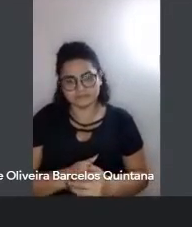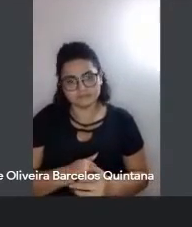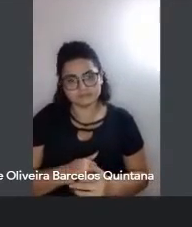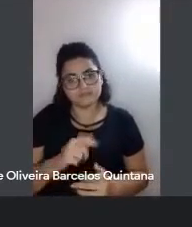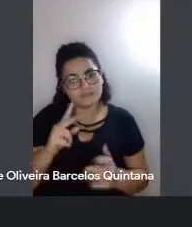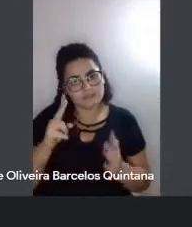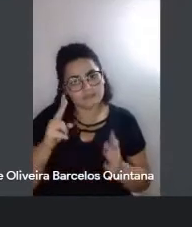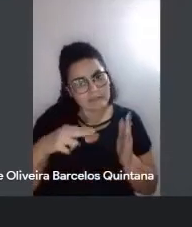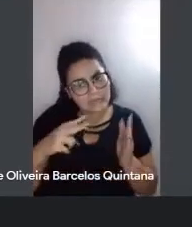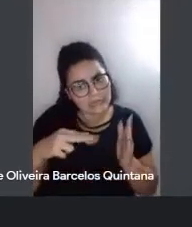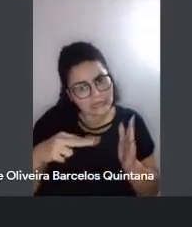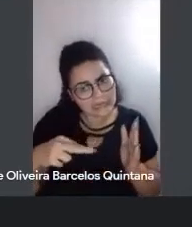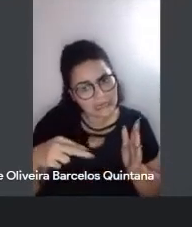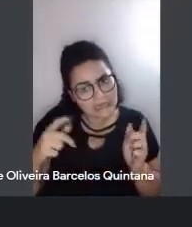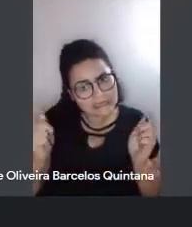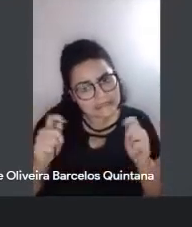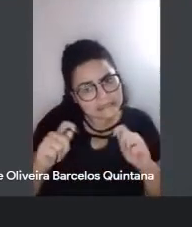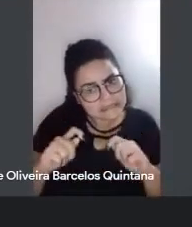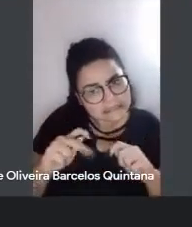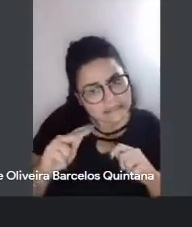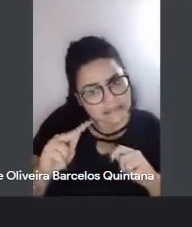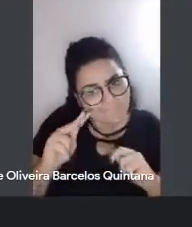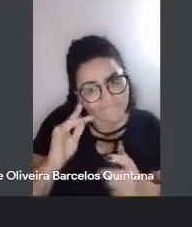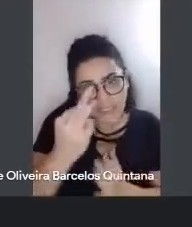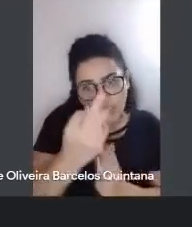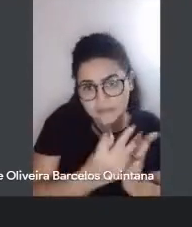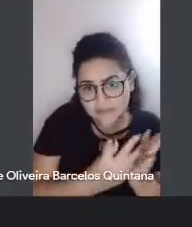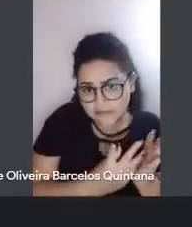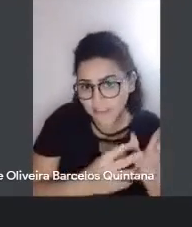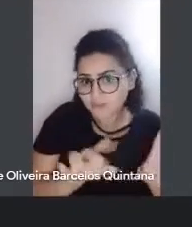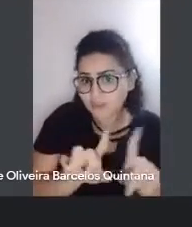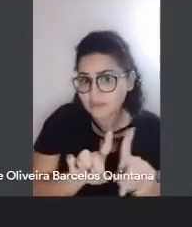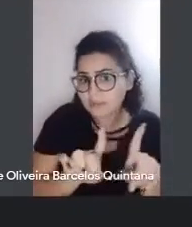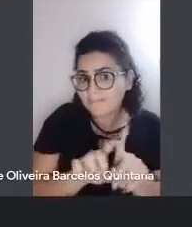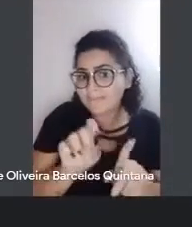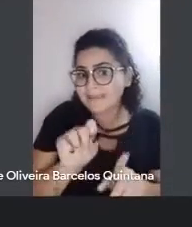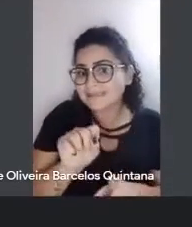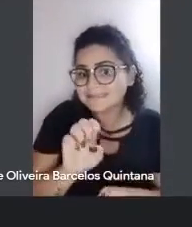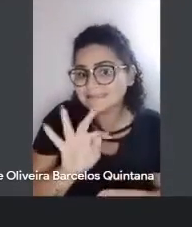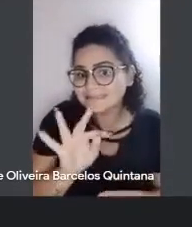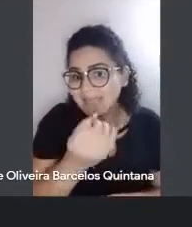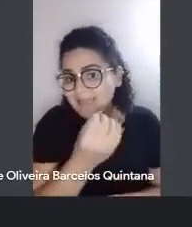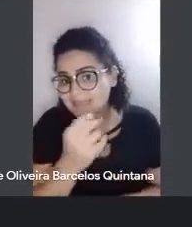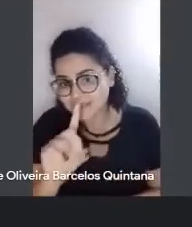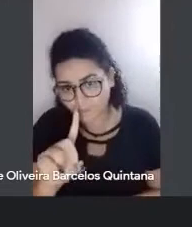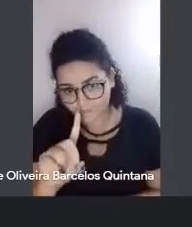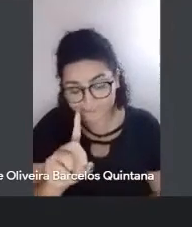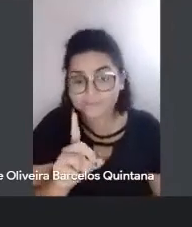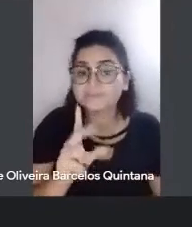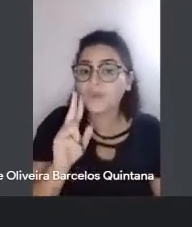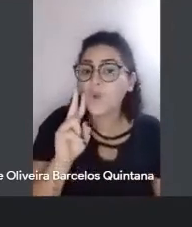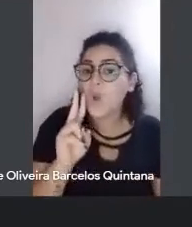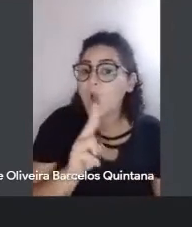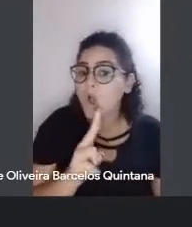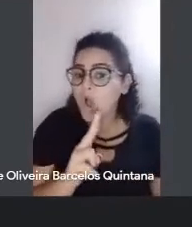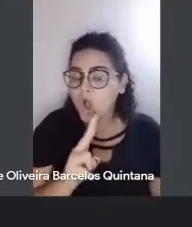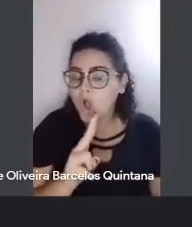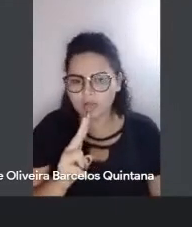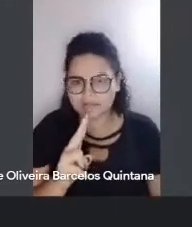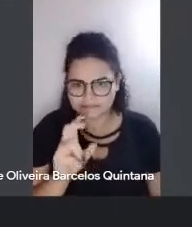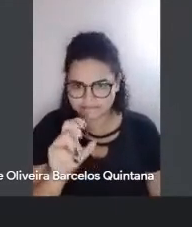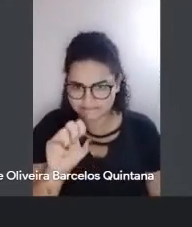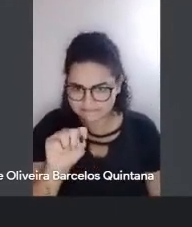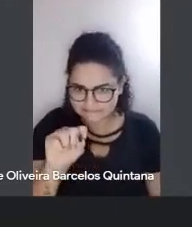texto quanto do sertão, eu acho isso impressionante, veja só, ele diz assim, e o sertão é um paraíso, aí,